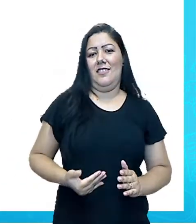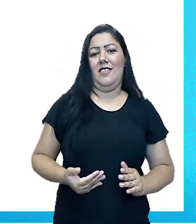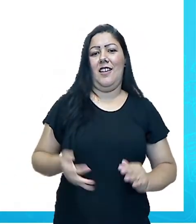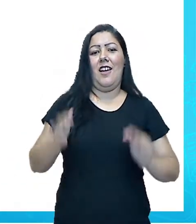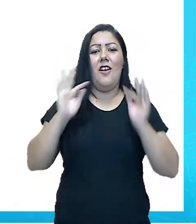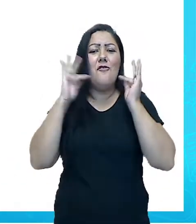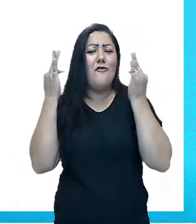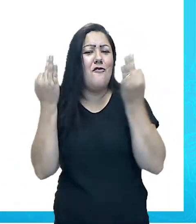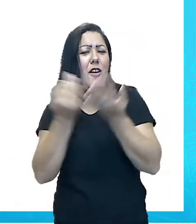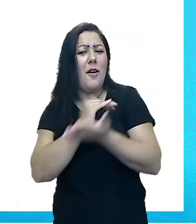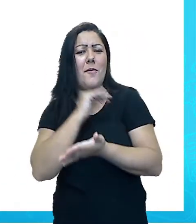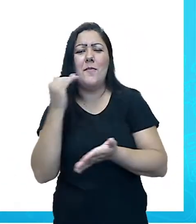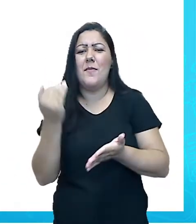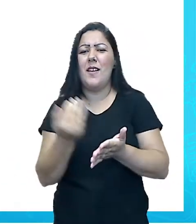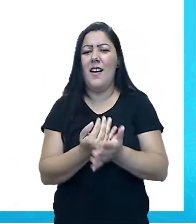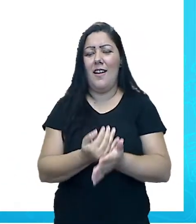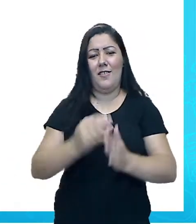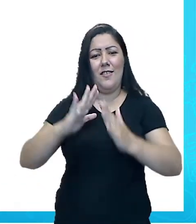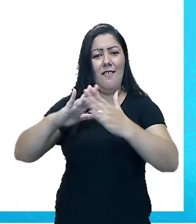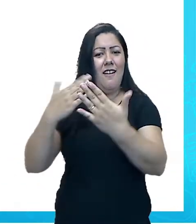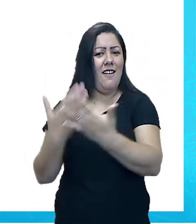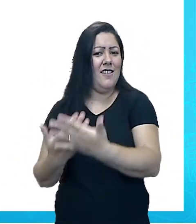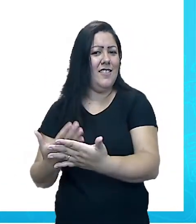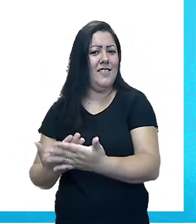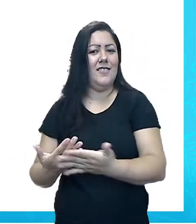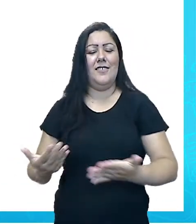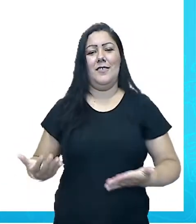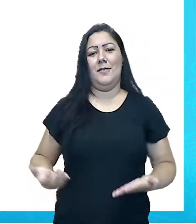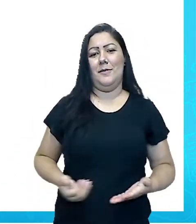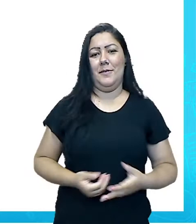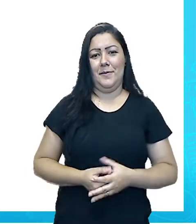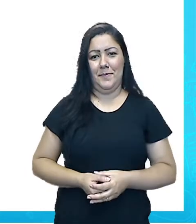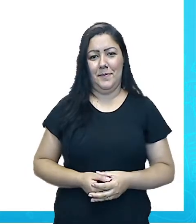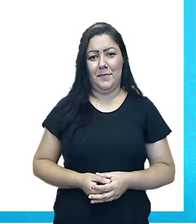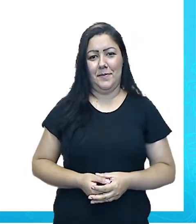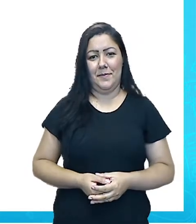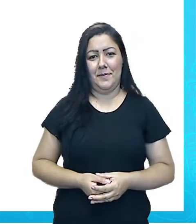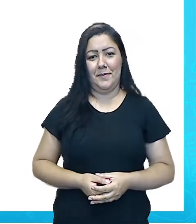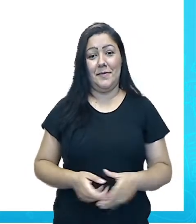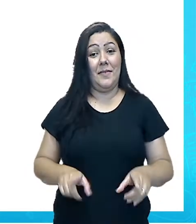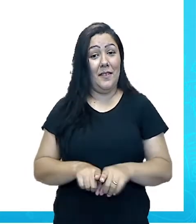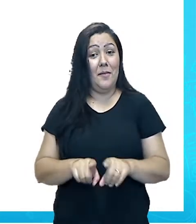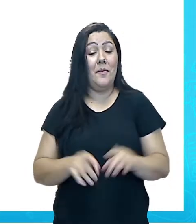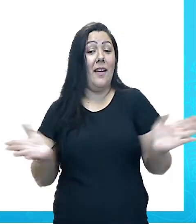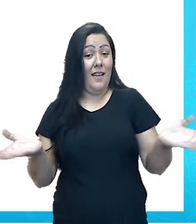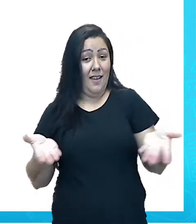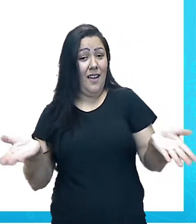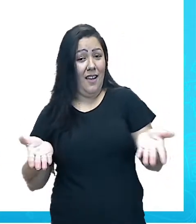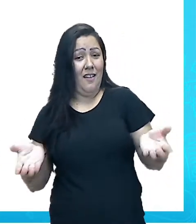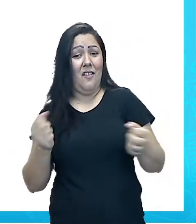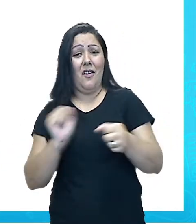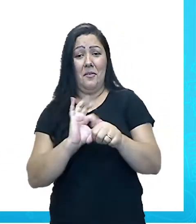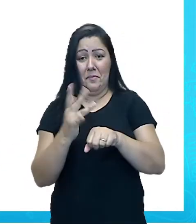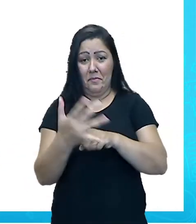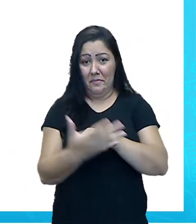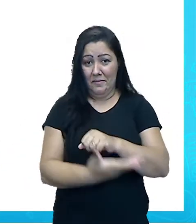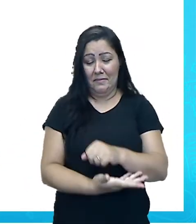família, com a escola. Até mesmo esse momento que nós estamos vivendo,